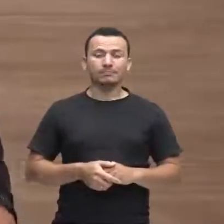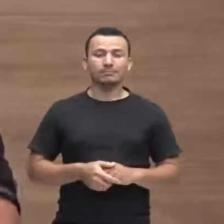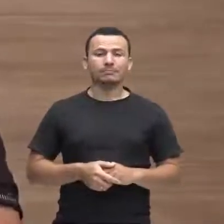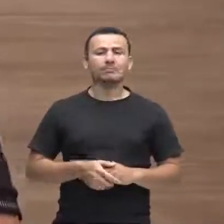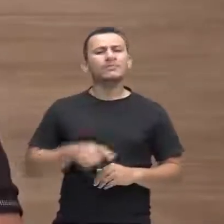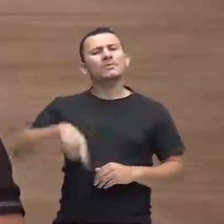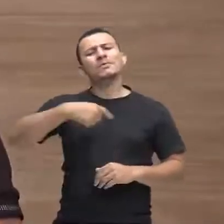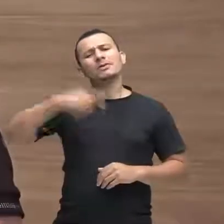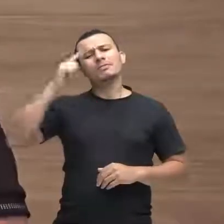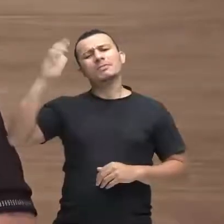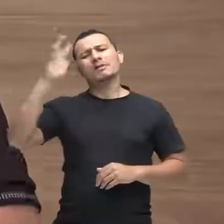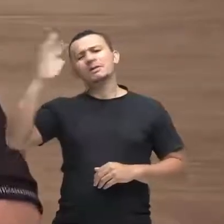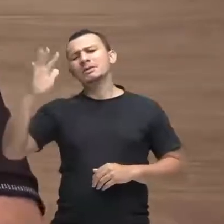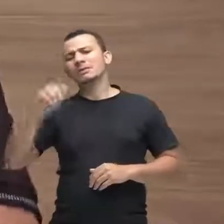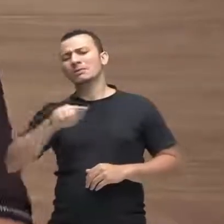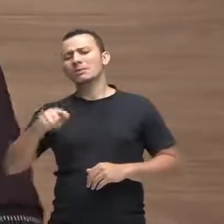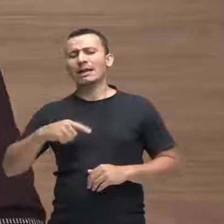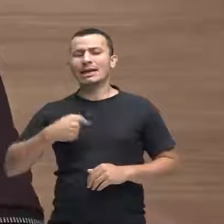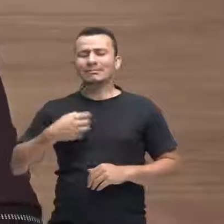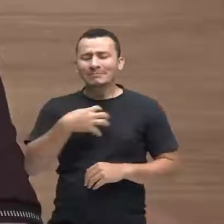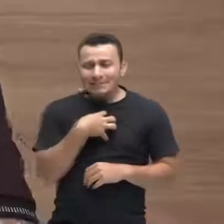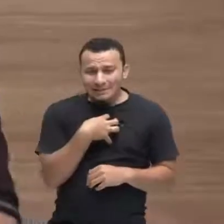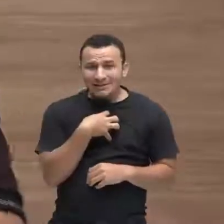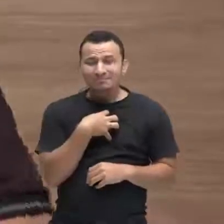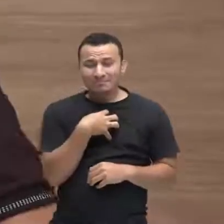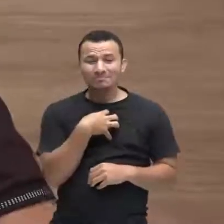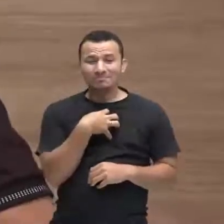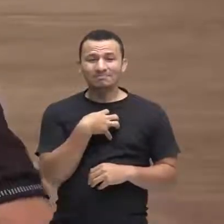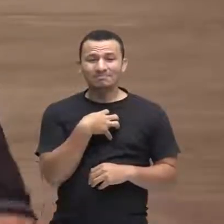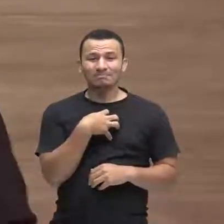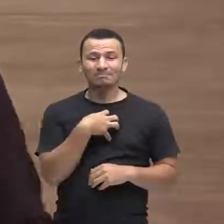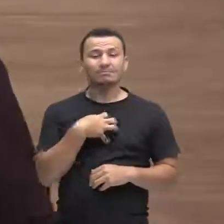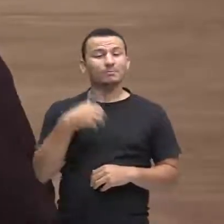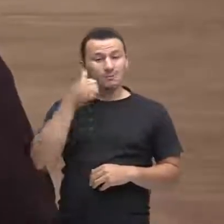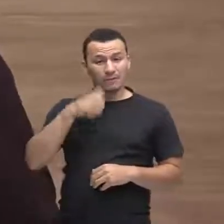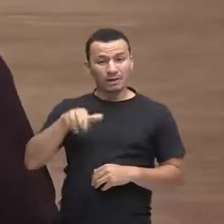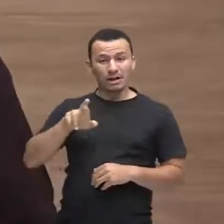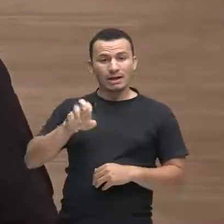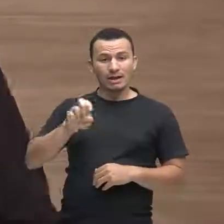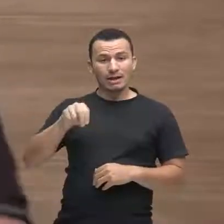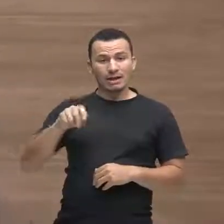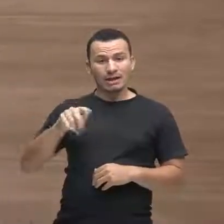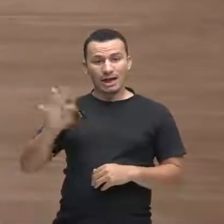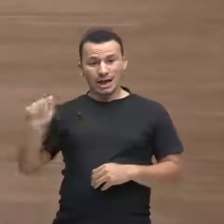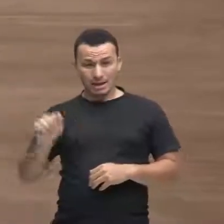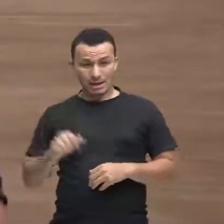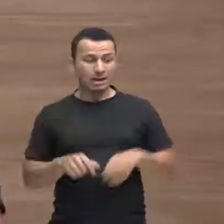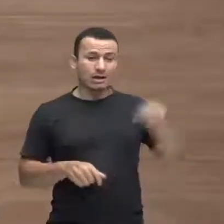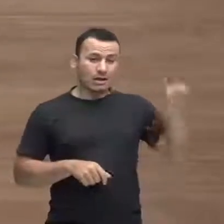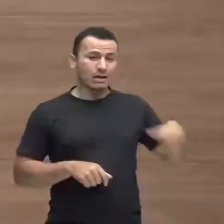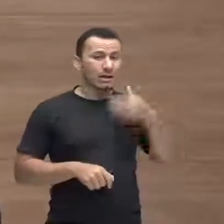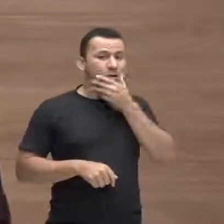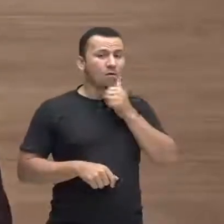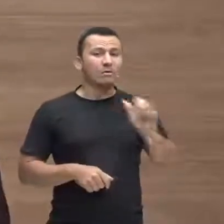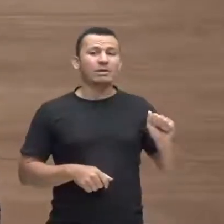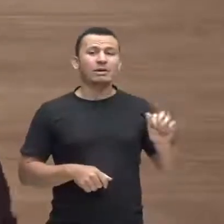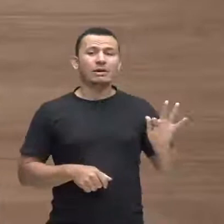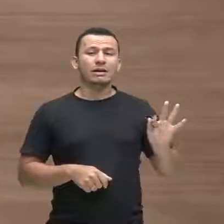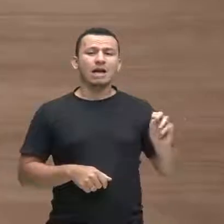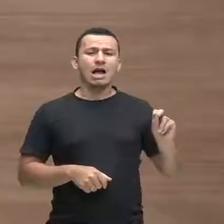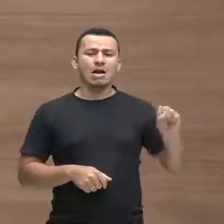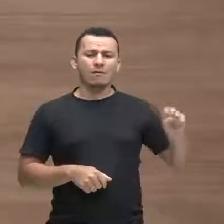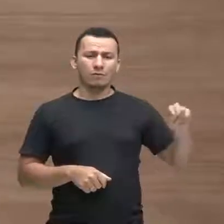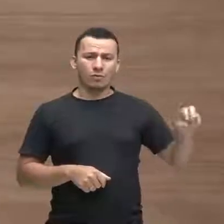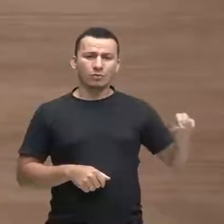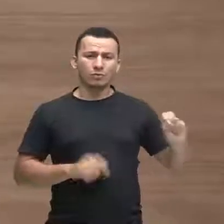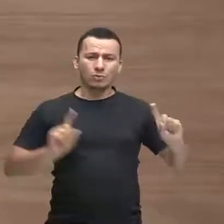imaginam qual foi a aflição quando Renata e Afonso me lançam esse desafio, porque é